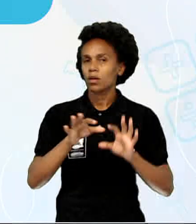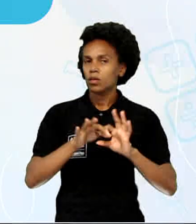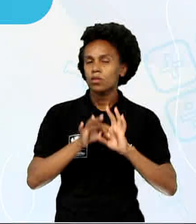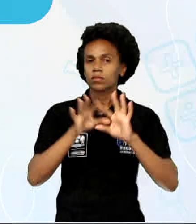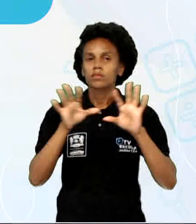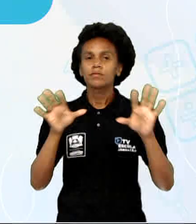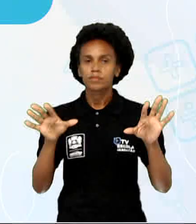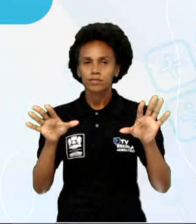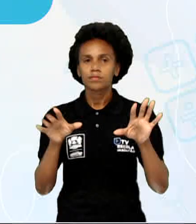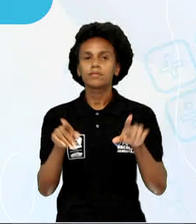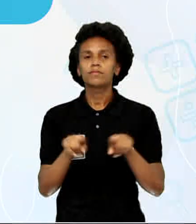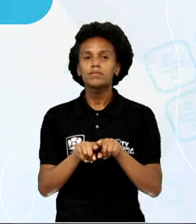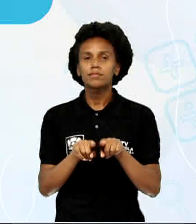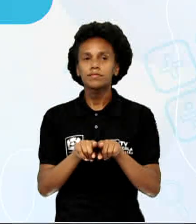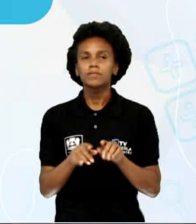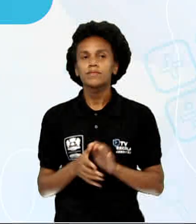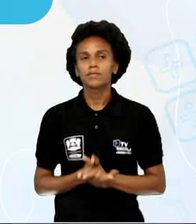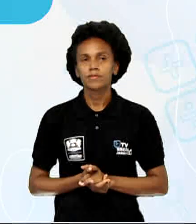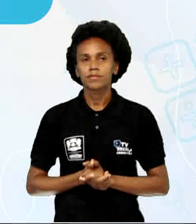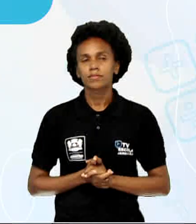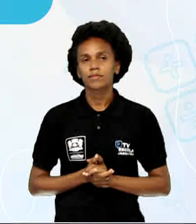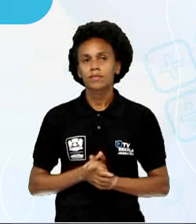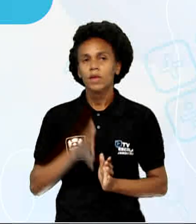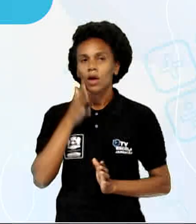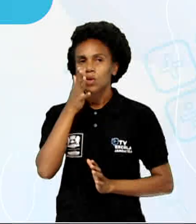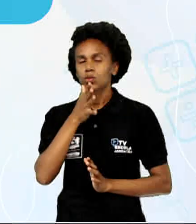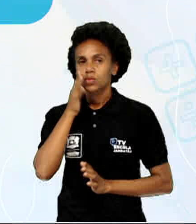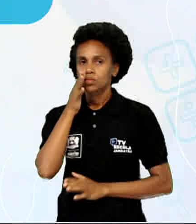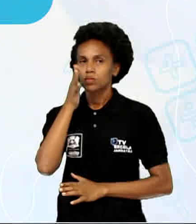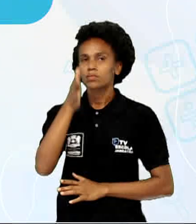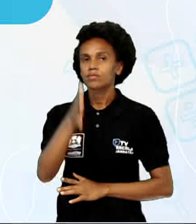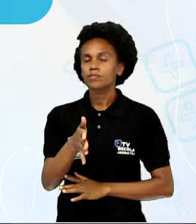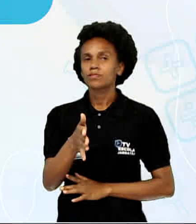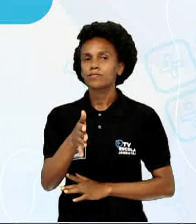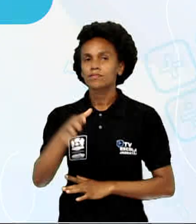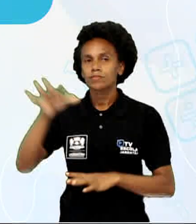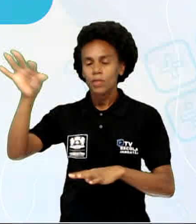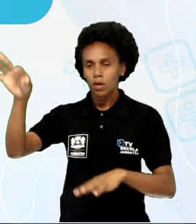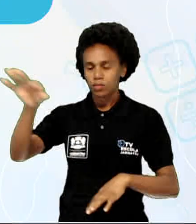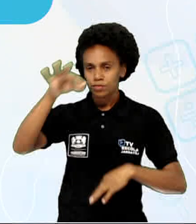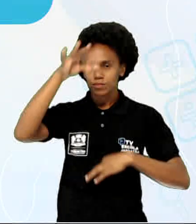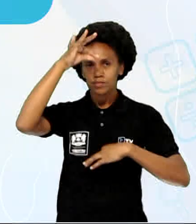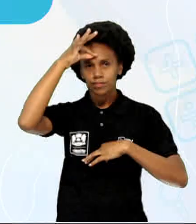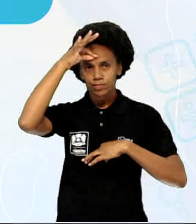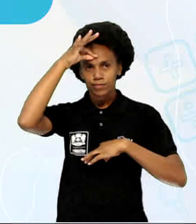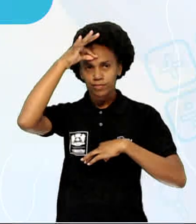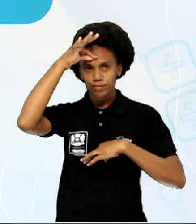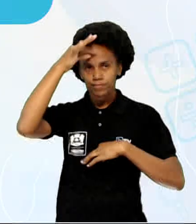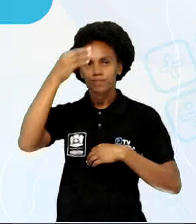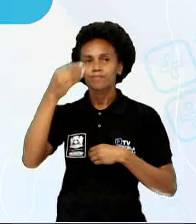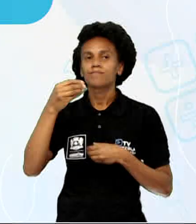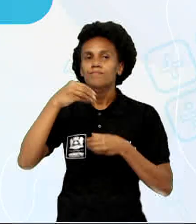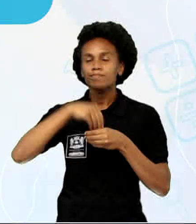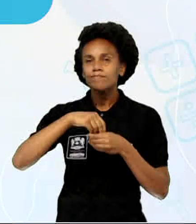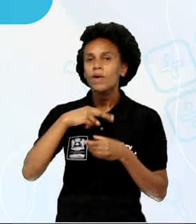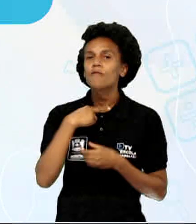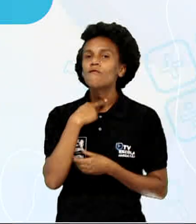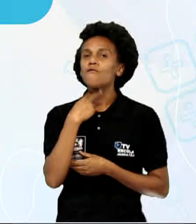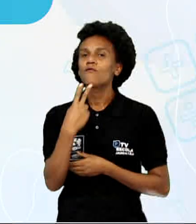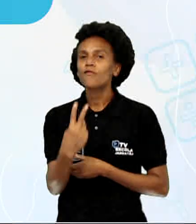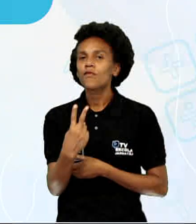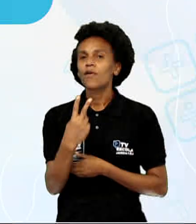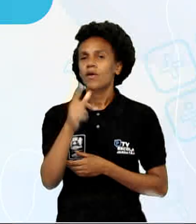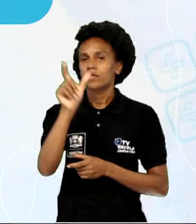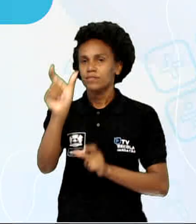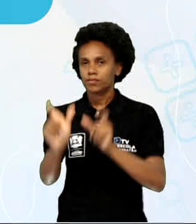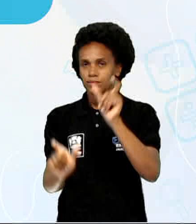O discurso direto, ele é relacionado à fala, ao diálogo, está certo? Ganham voz, as